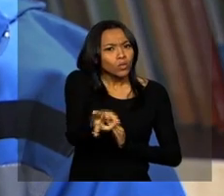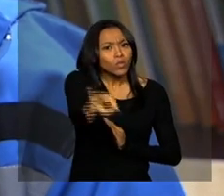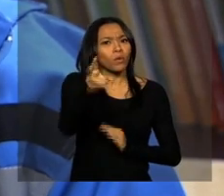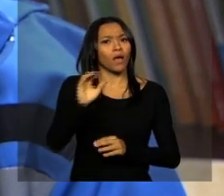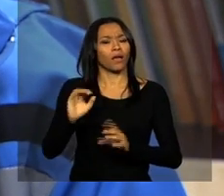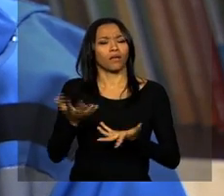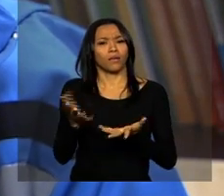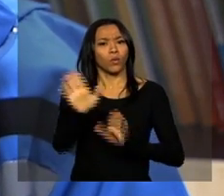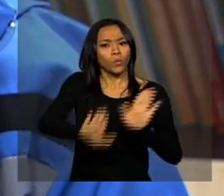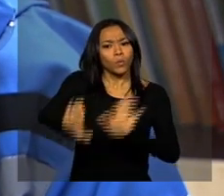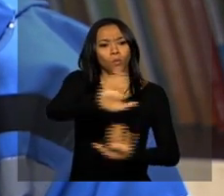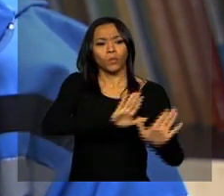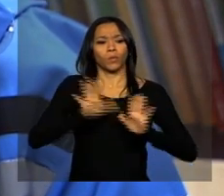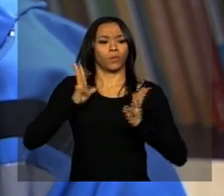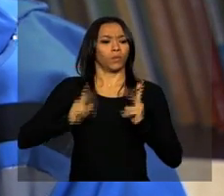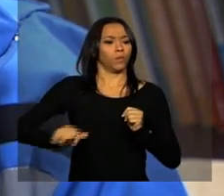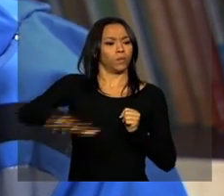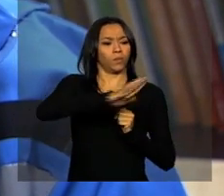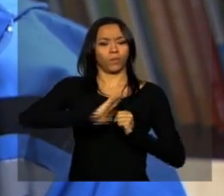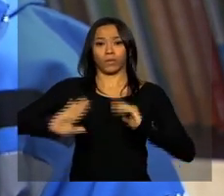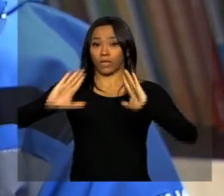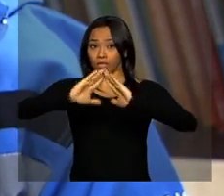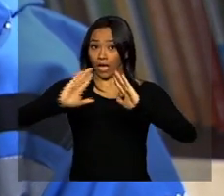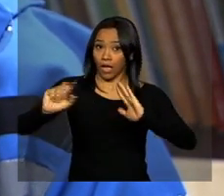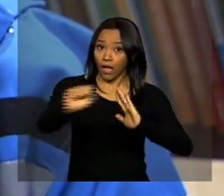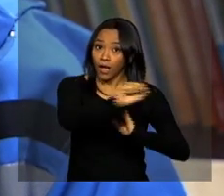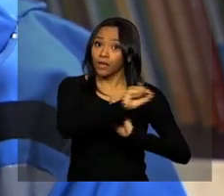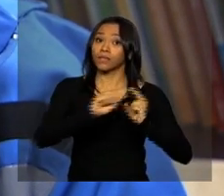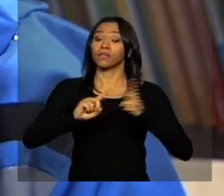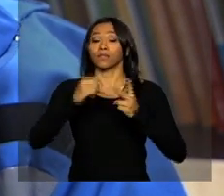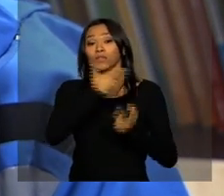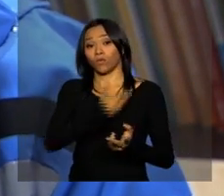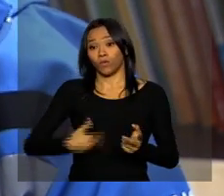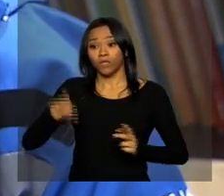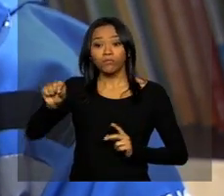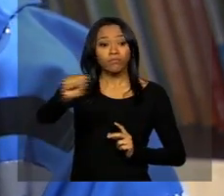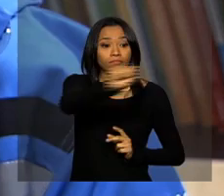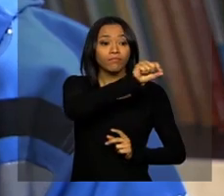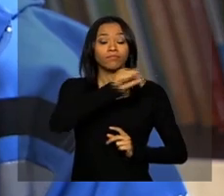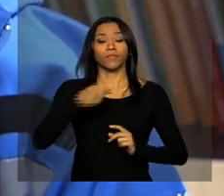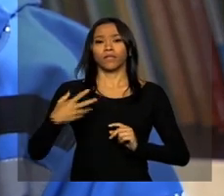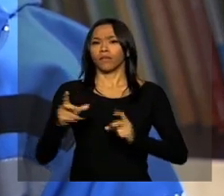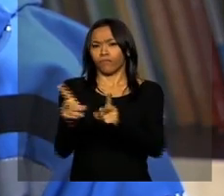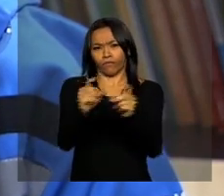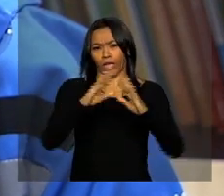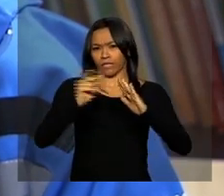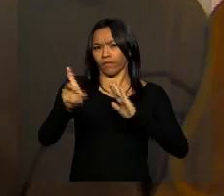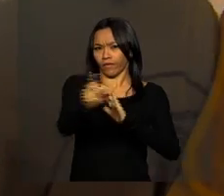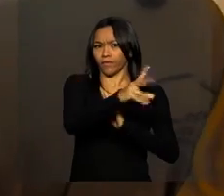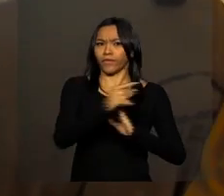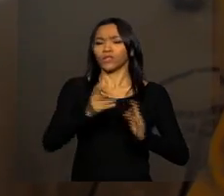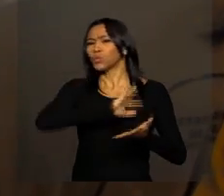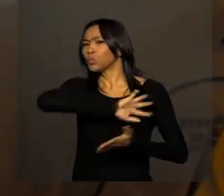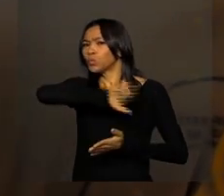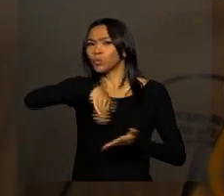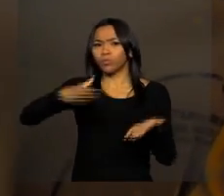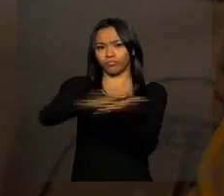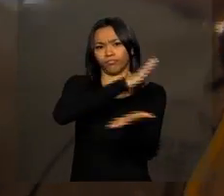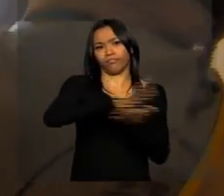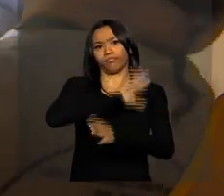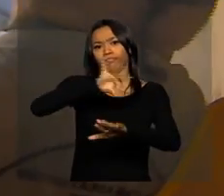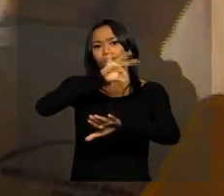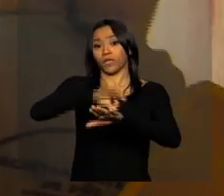ambiente domiciliar, o ambiente comercial, os prédios públicos livres do Aedes aegypti. Tudo é